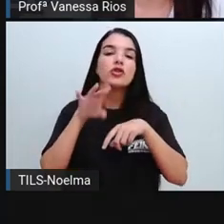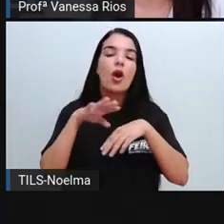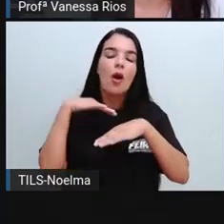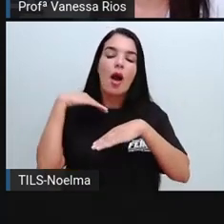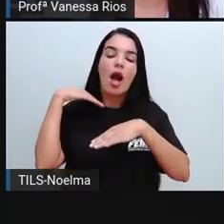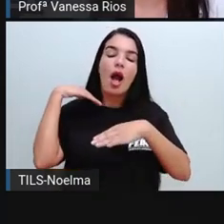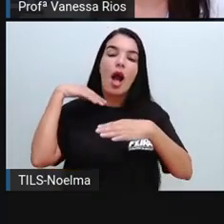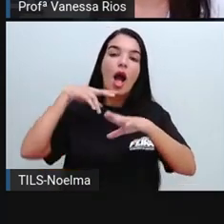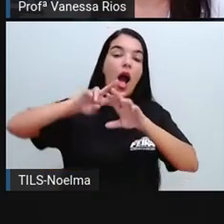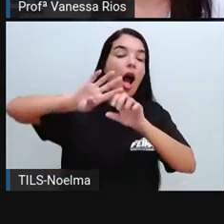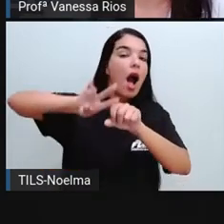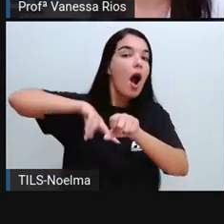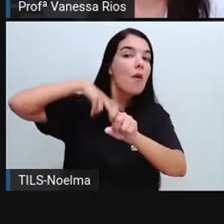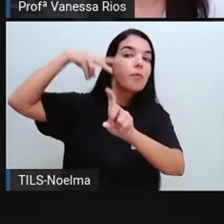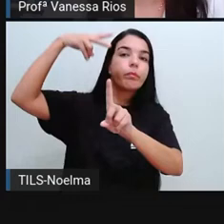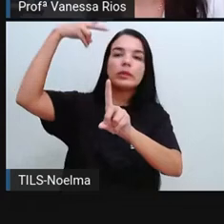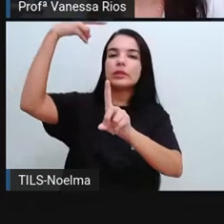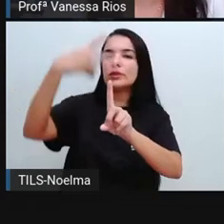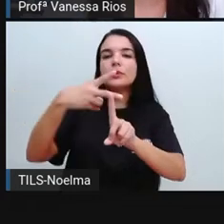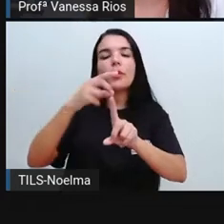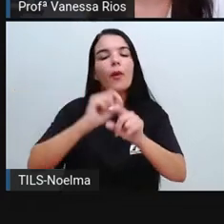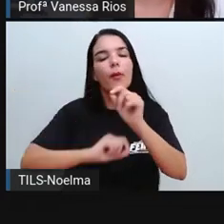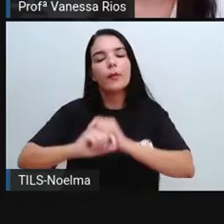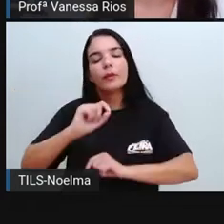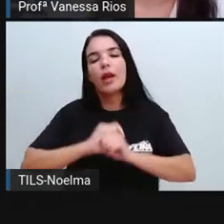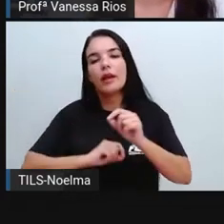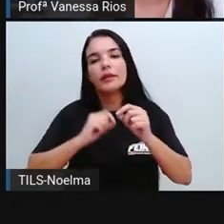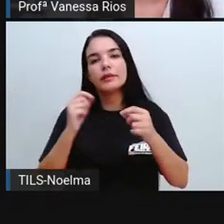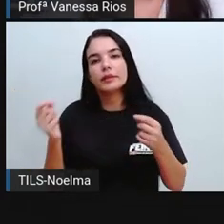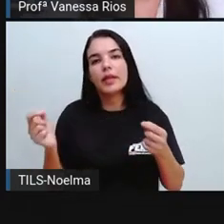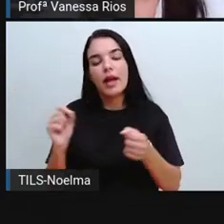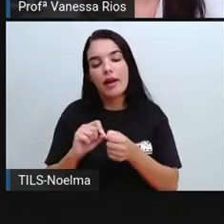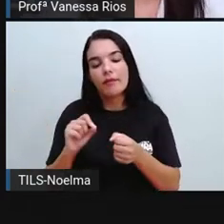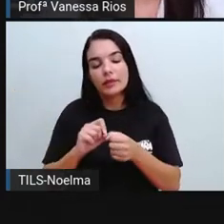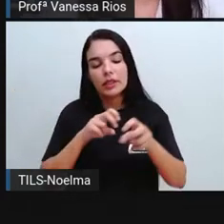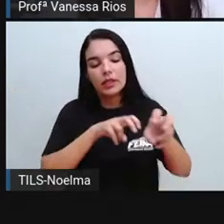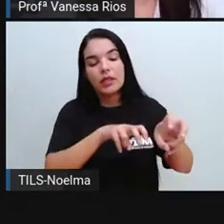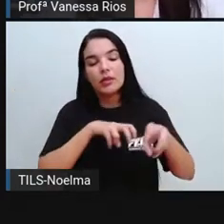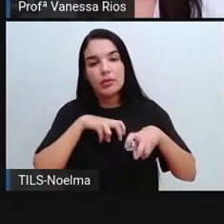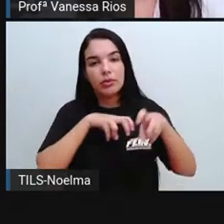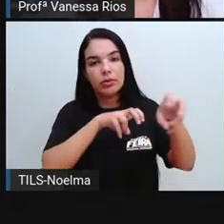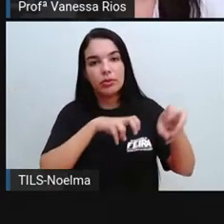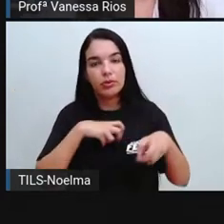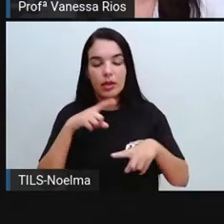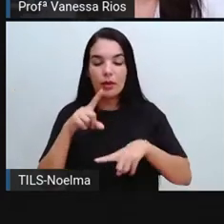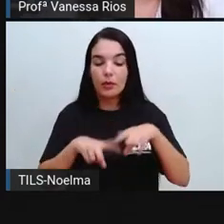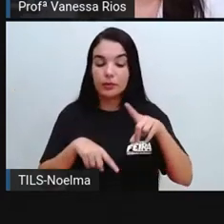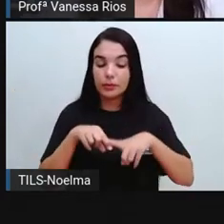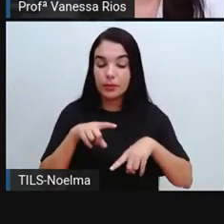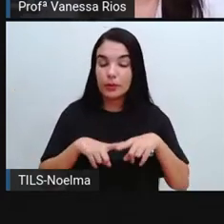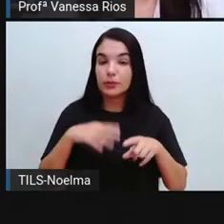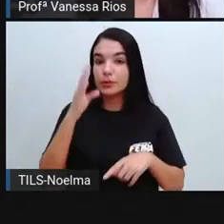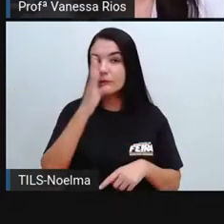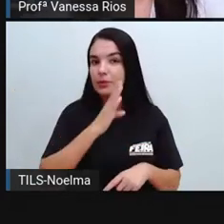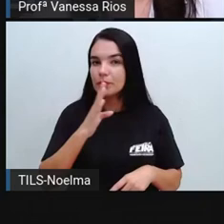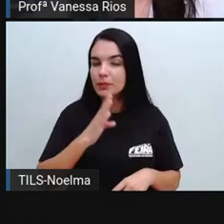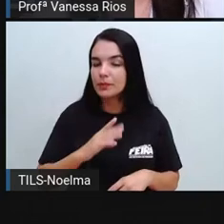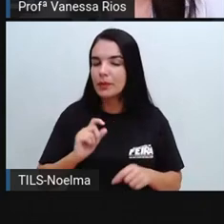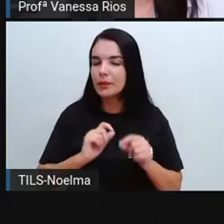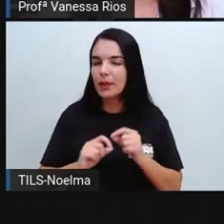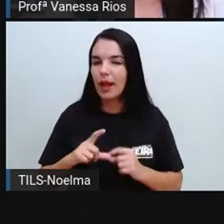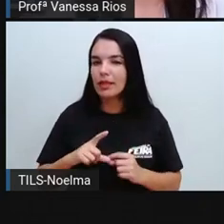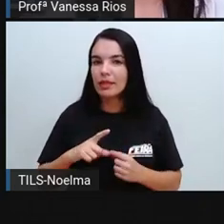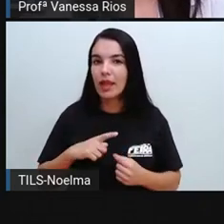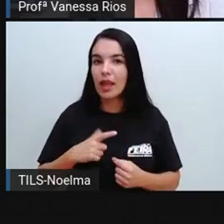necessidades dos portugueses, nos interesses dos portugueses, os produtos do Brasil passam a tomar,